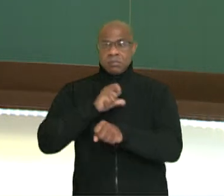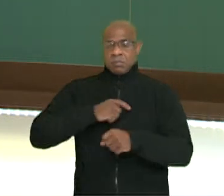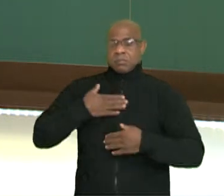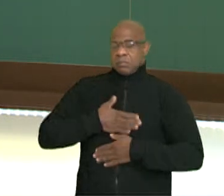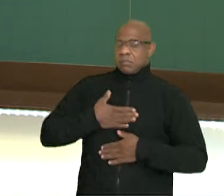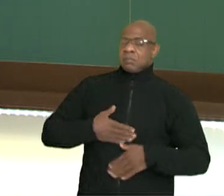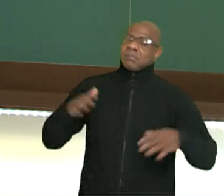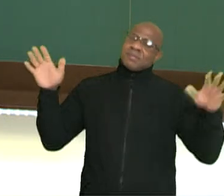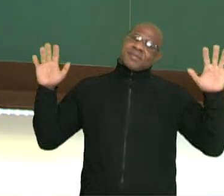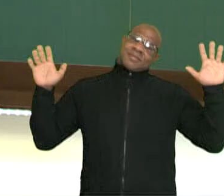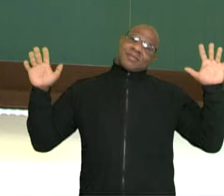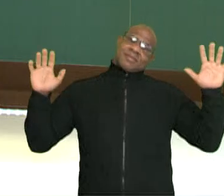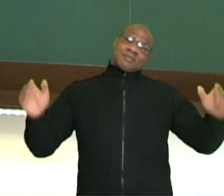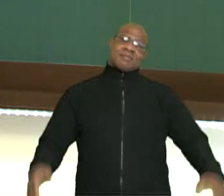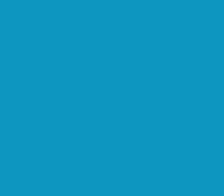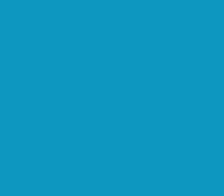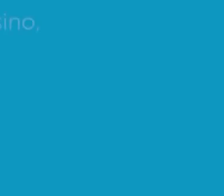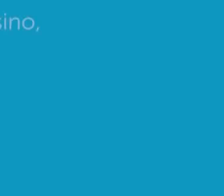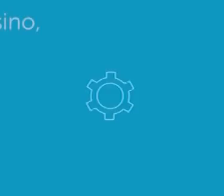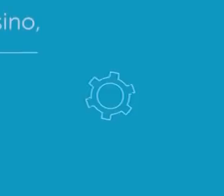vocês tenham gostado e até breve.